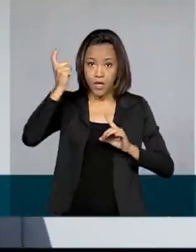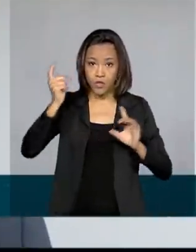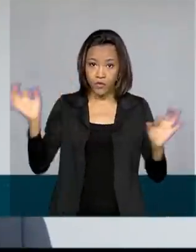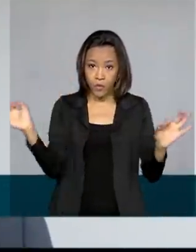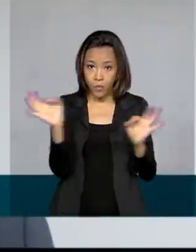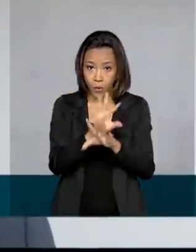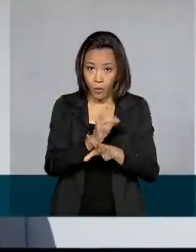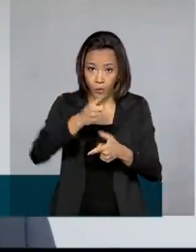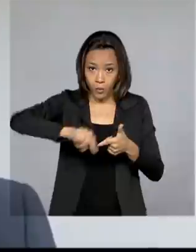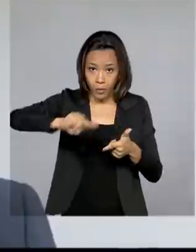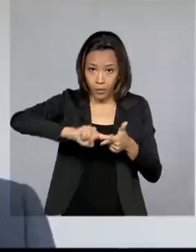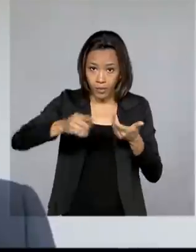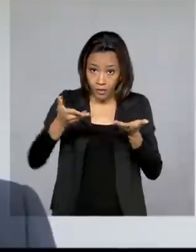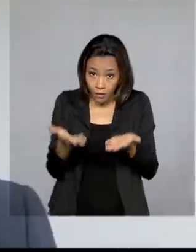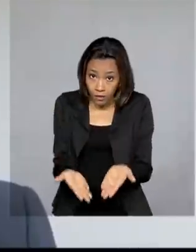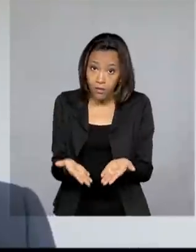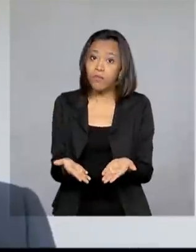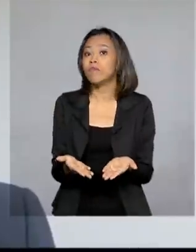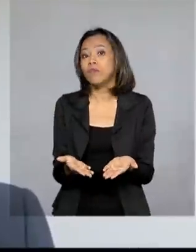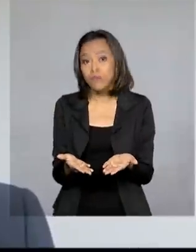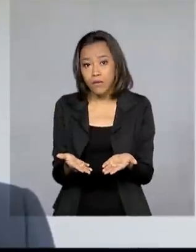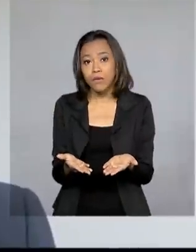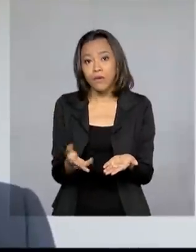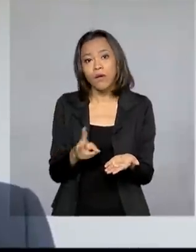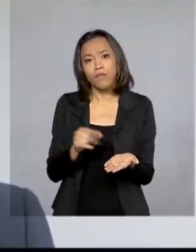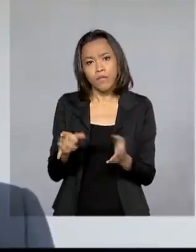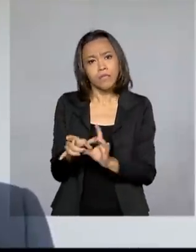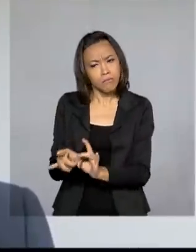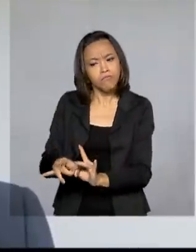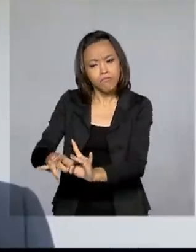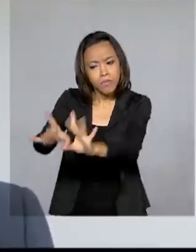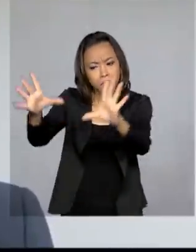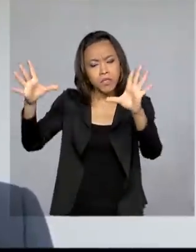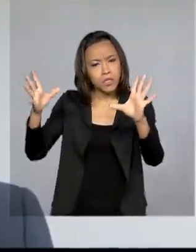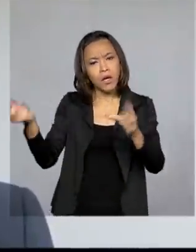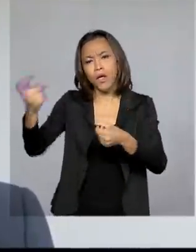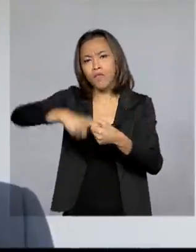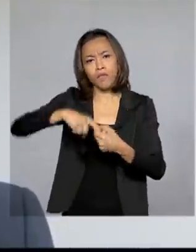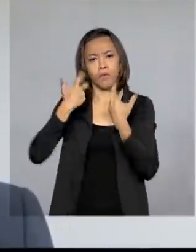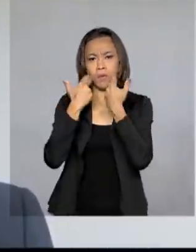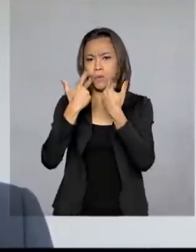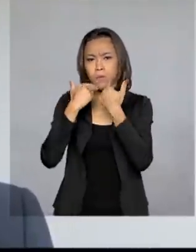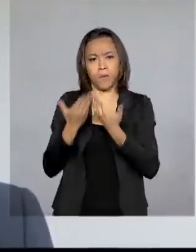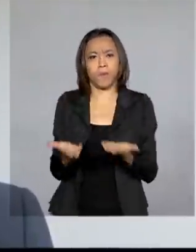que ensejou a retenção em malha, ela será liberada e o fluxo volta ao normal.